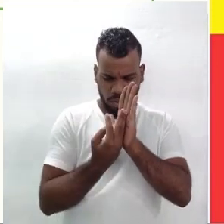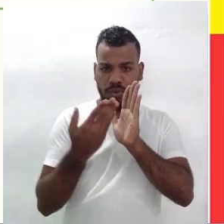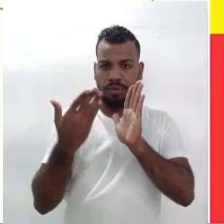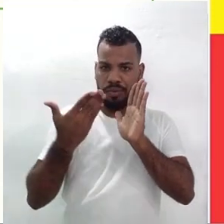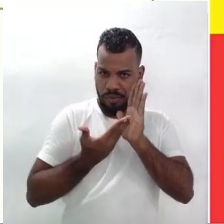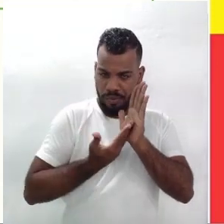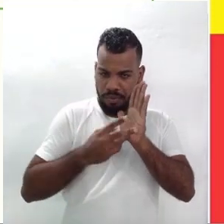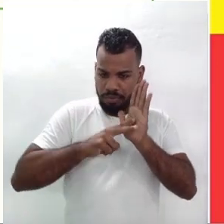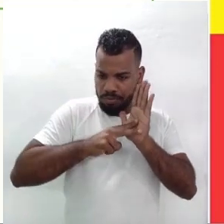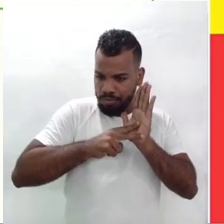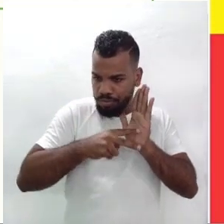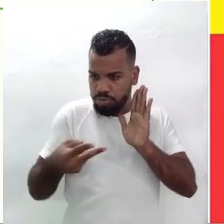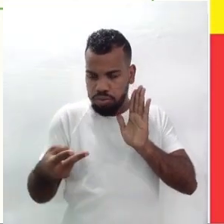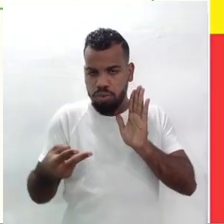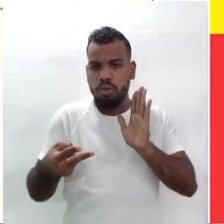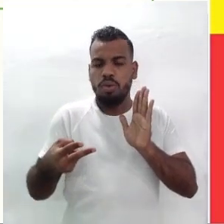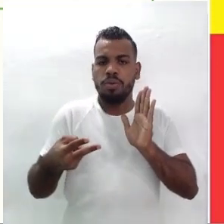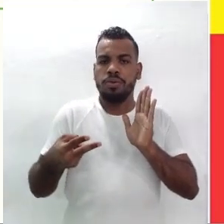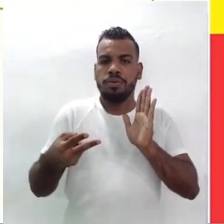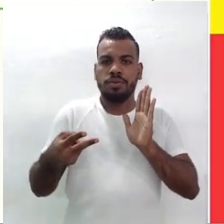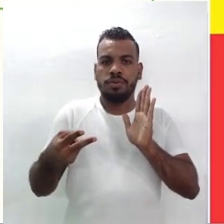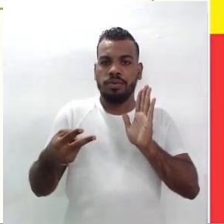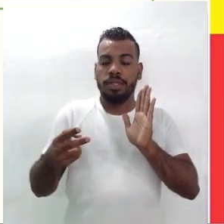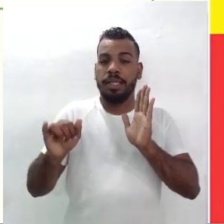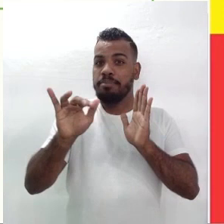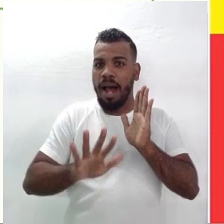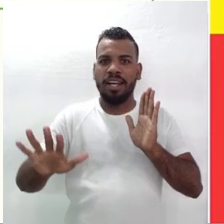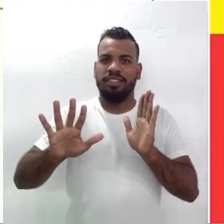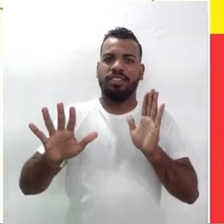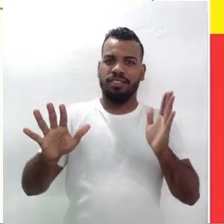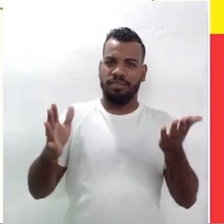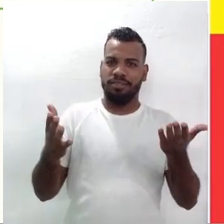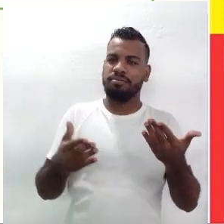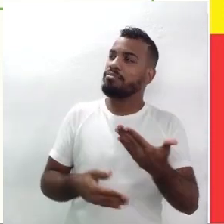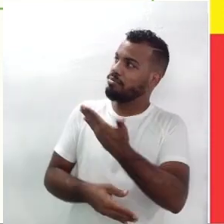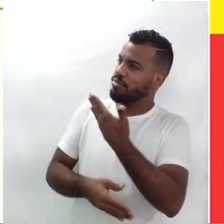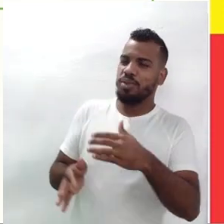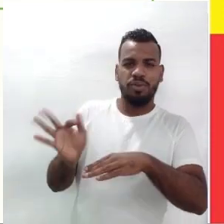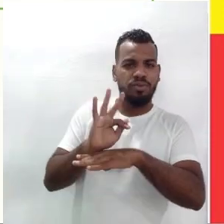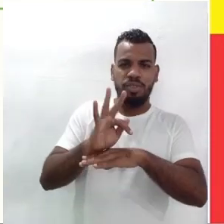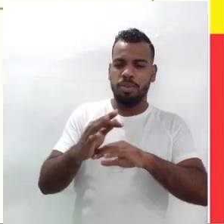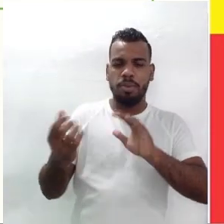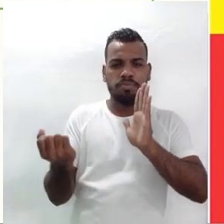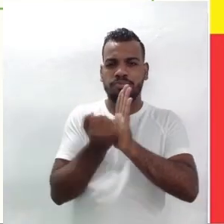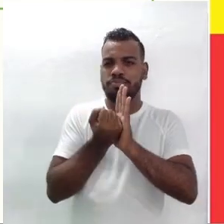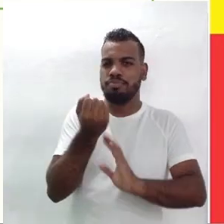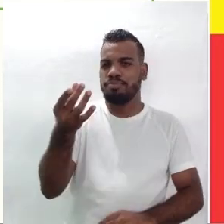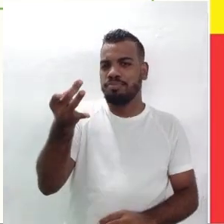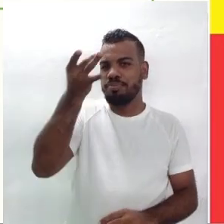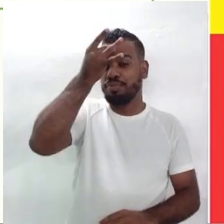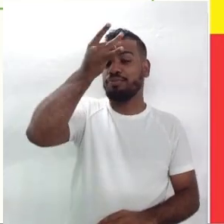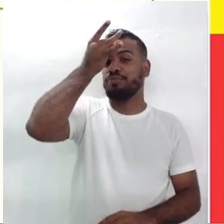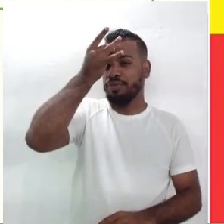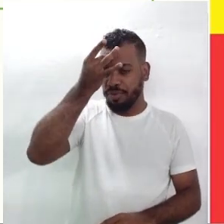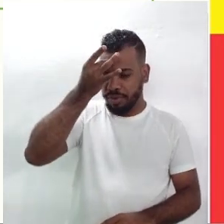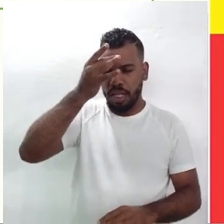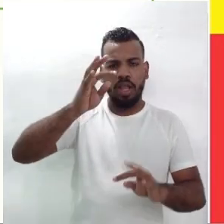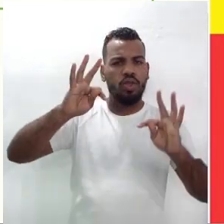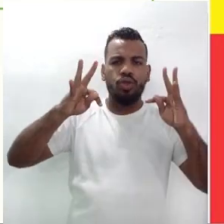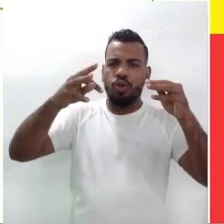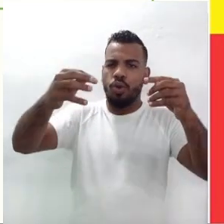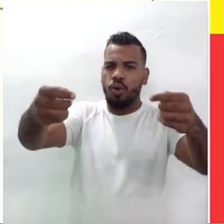obra de imagem, como é o filme, com toda a caracterização